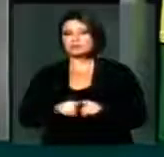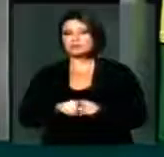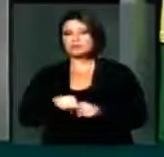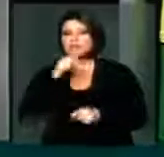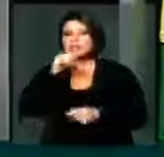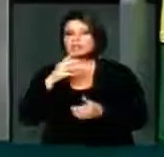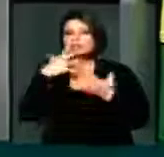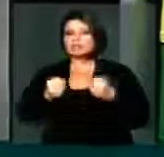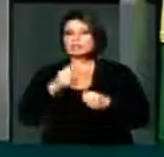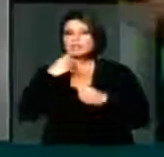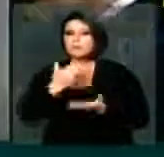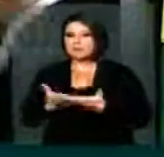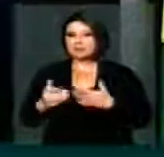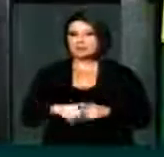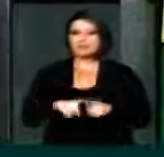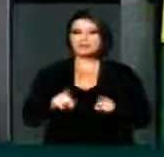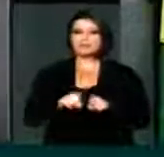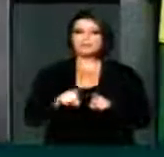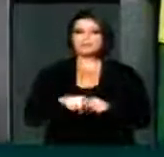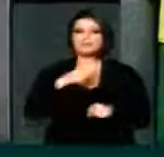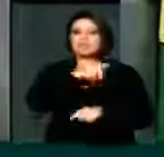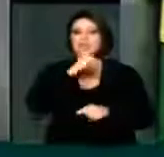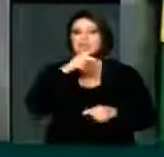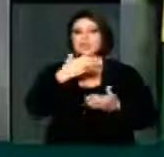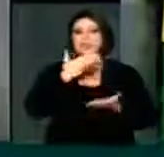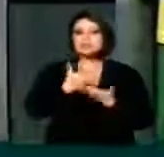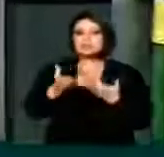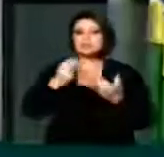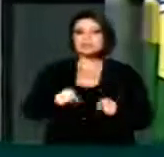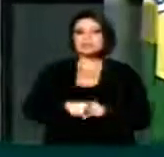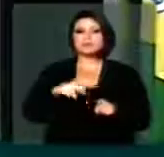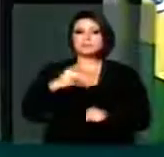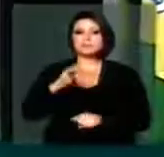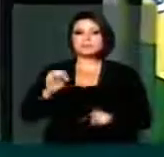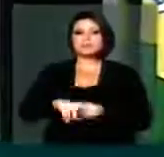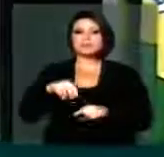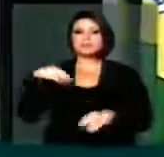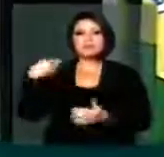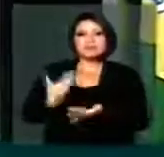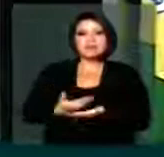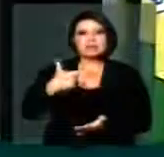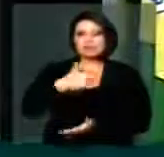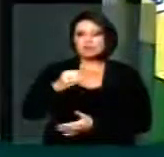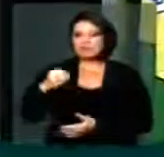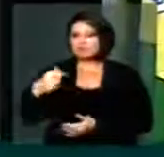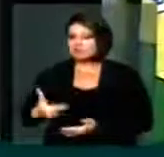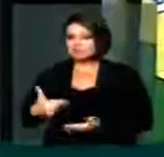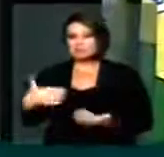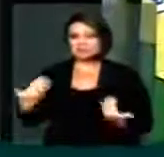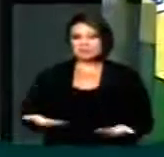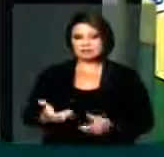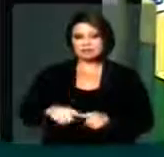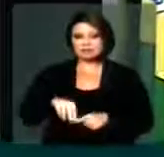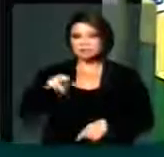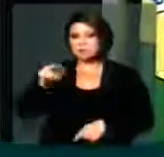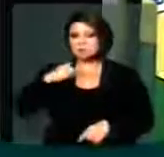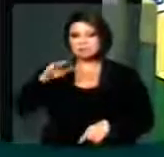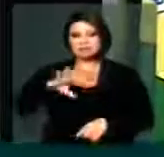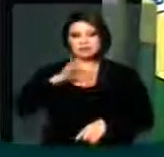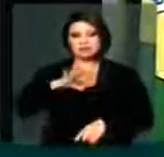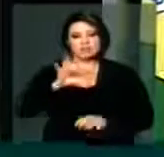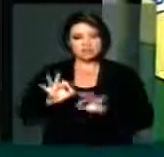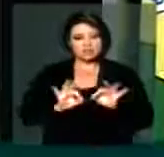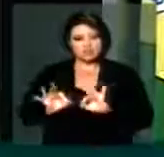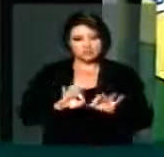sabidamente, quem nunca deixou os palcos foi o PT. Desde que ganhou as eleições em 2002, o PT nunca mais teve